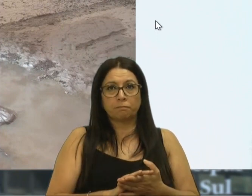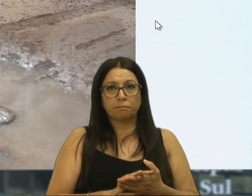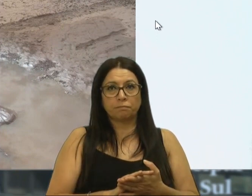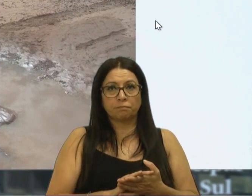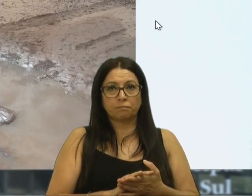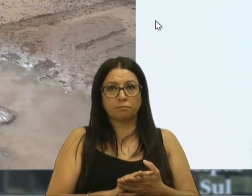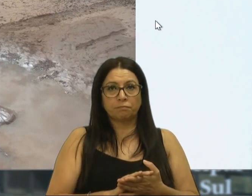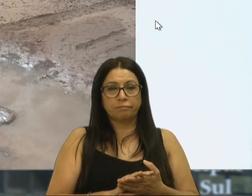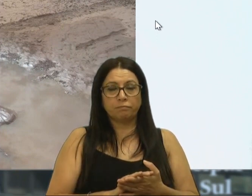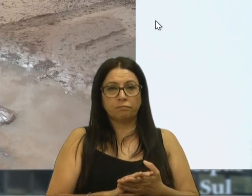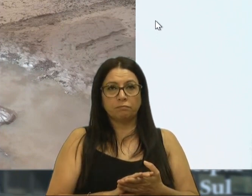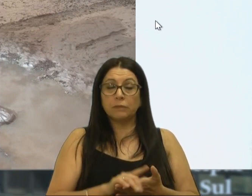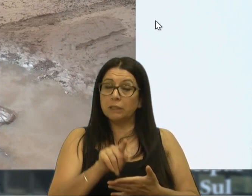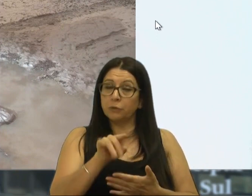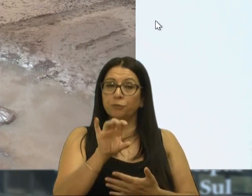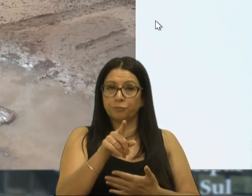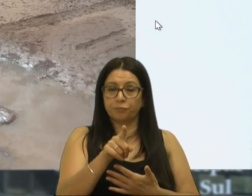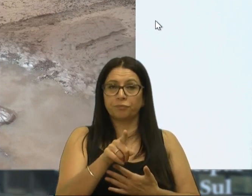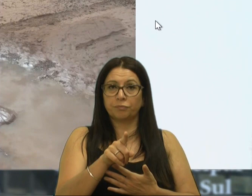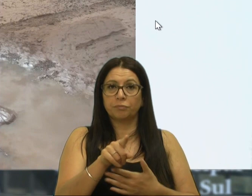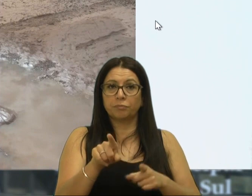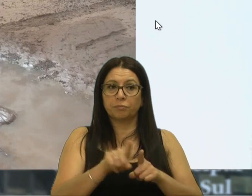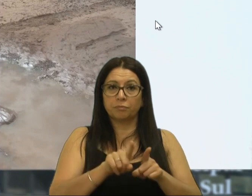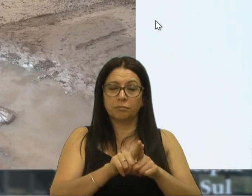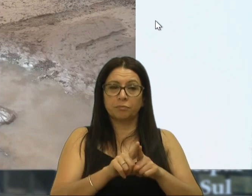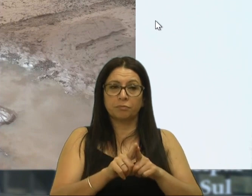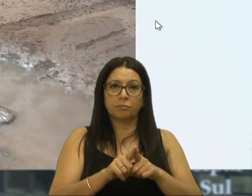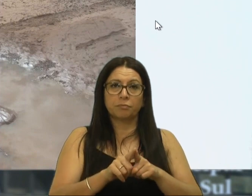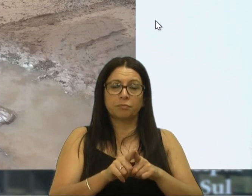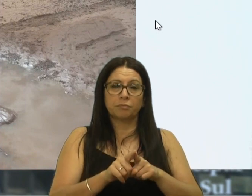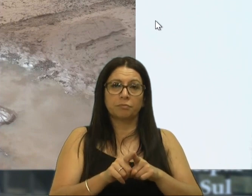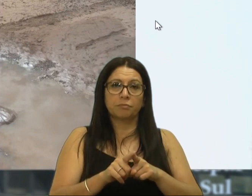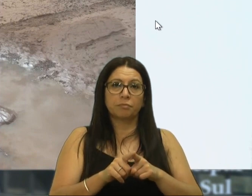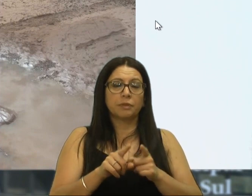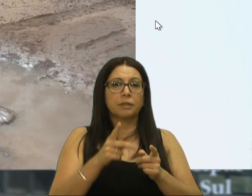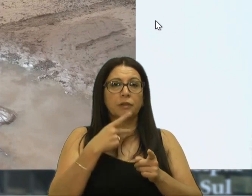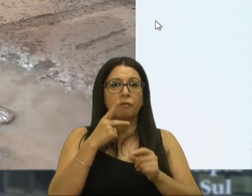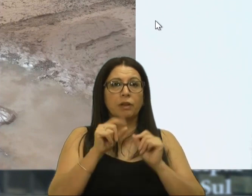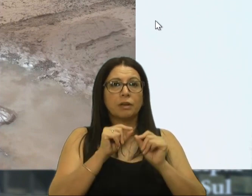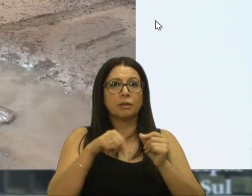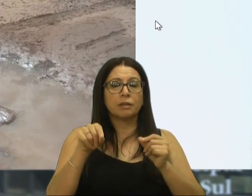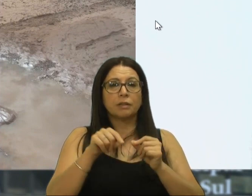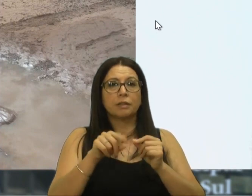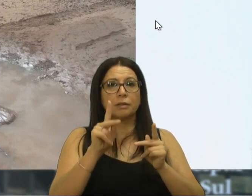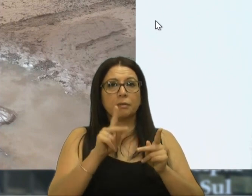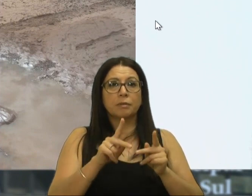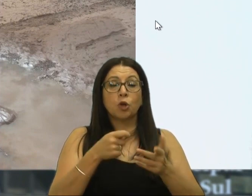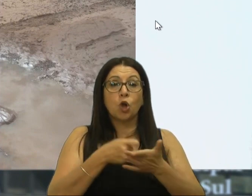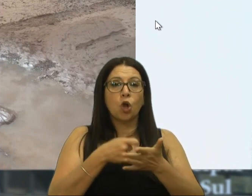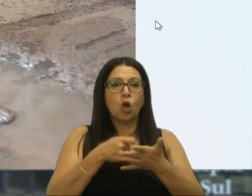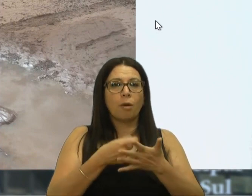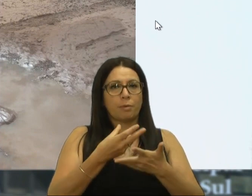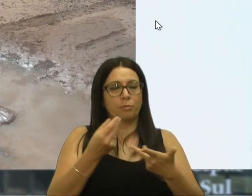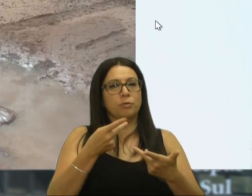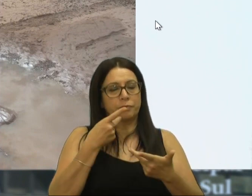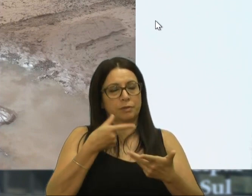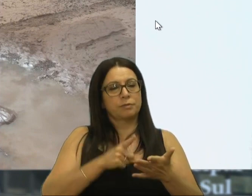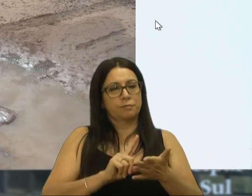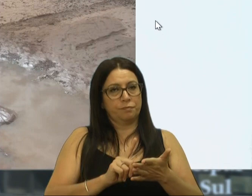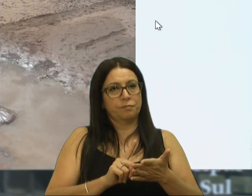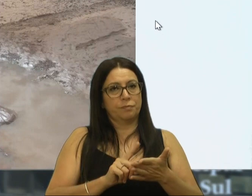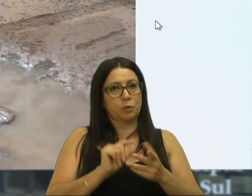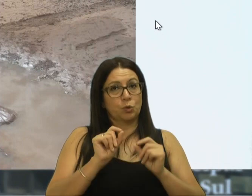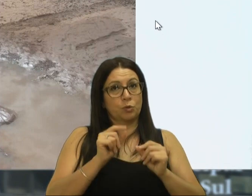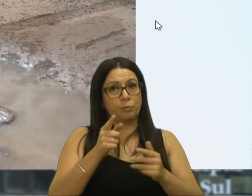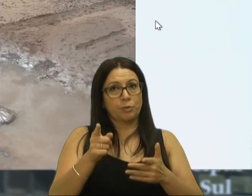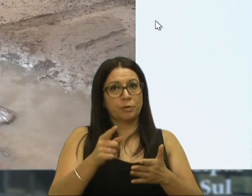essa parte aí, porque aí também, voltando lá, falando de produtores, produtores nos cobram muito, como eu já falei anteriormente, sobre